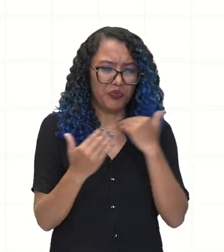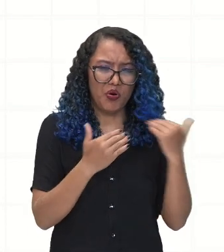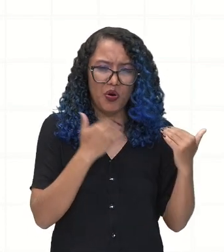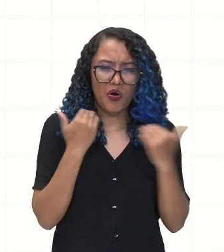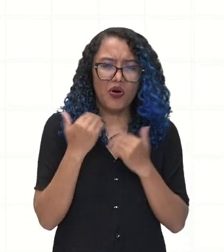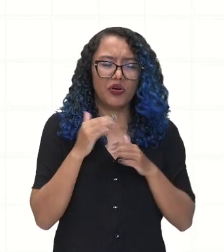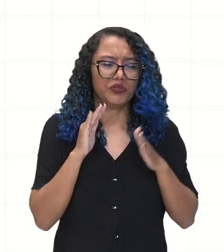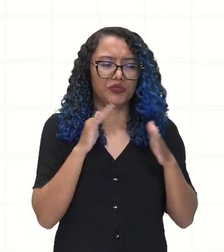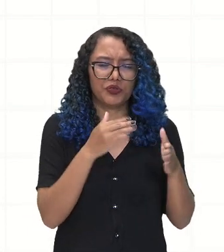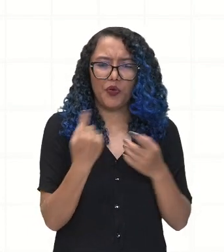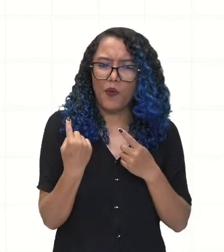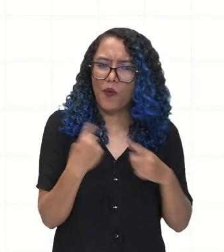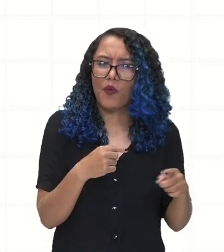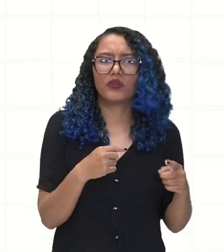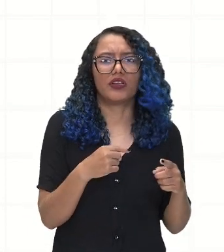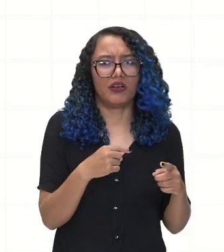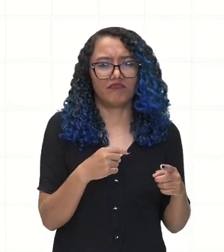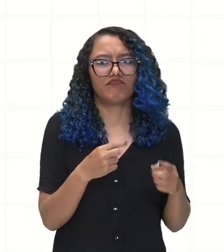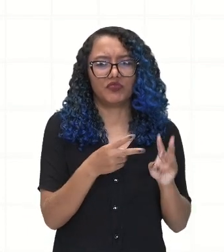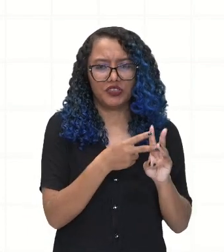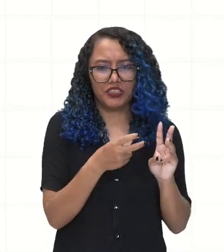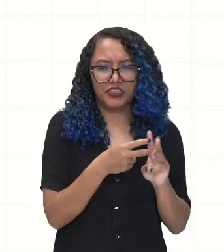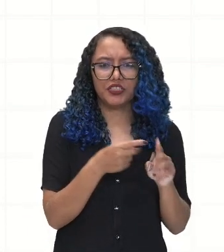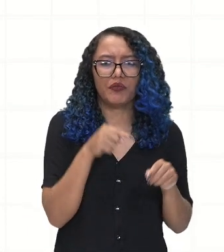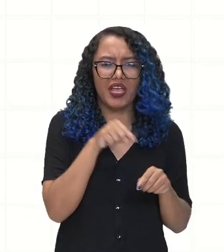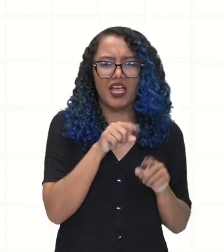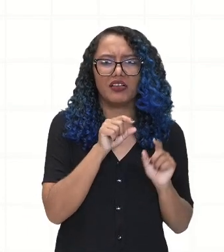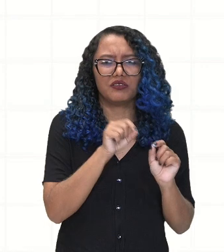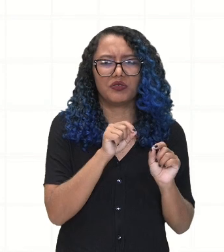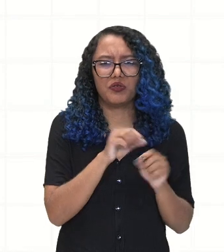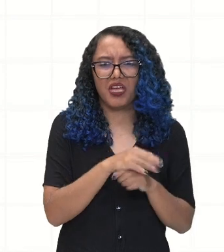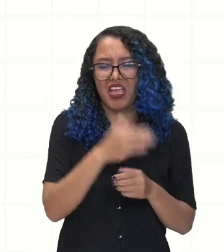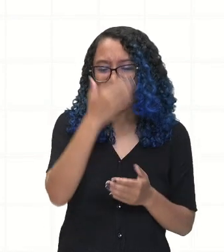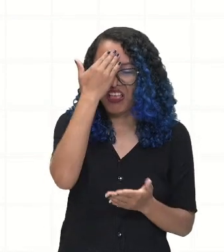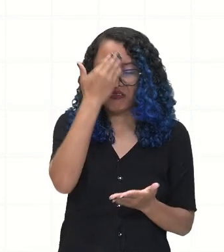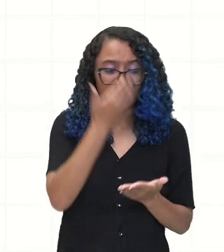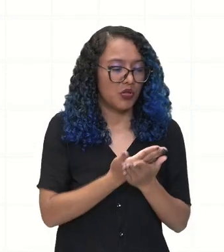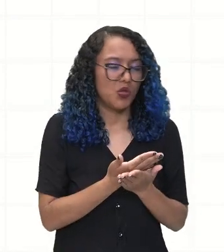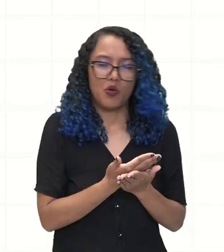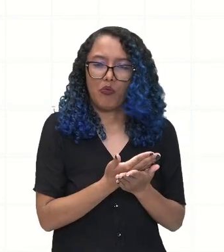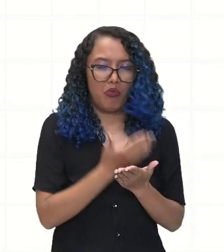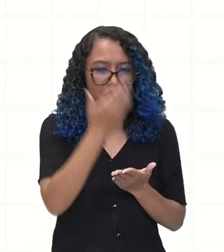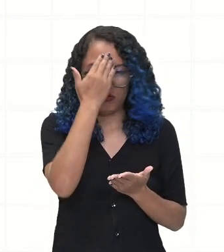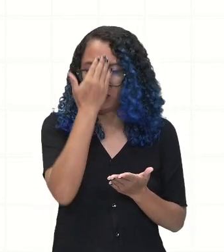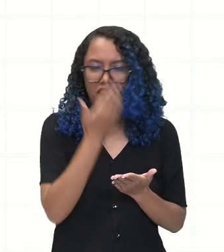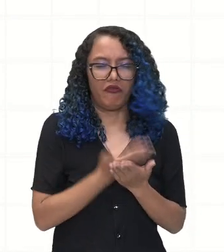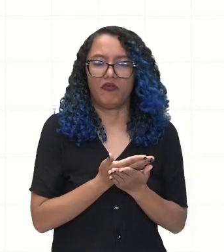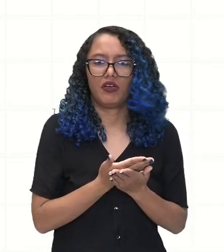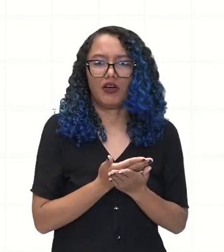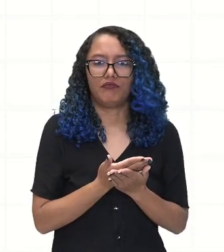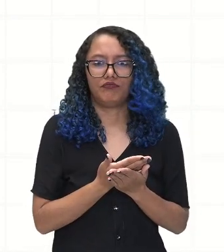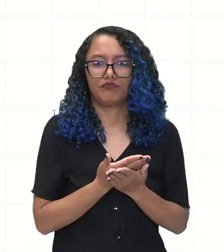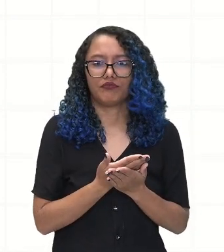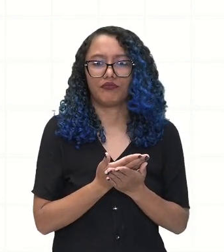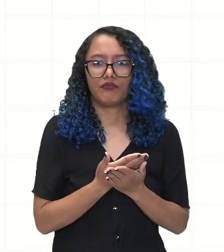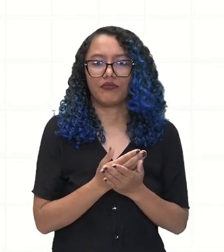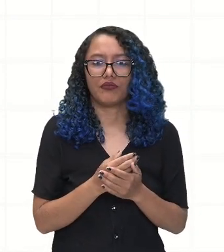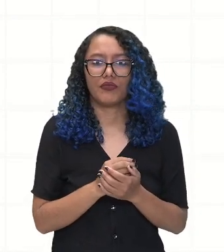confiança. Então, observem que esses ataques, eles vão ser mais